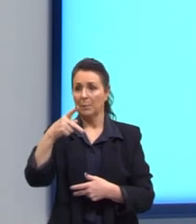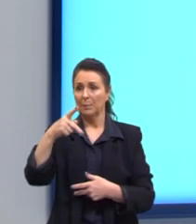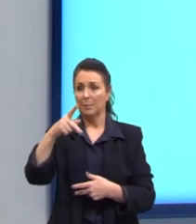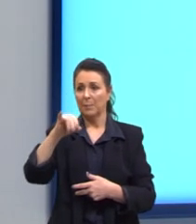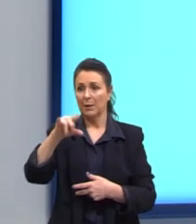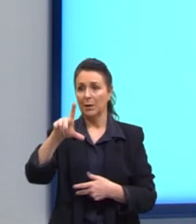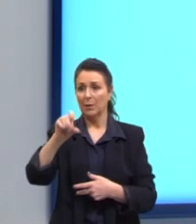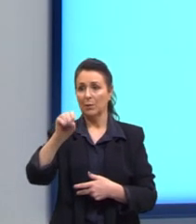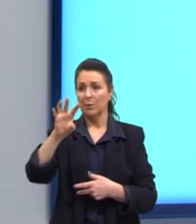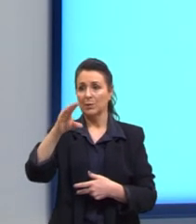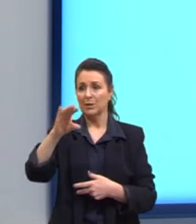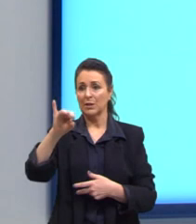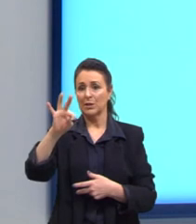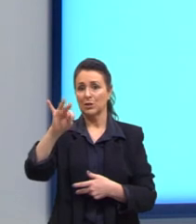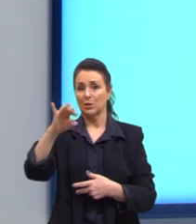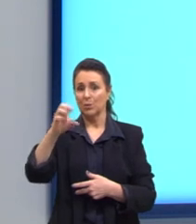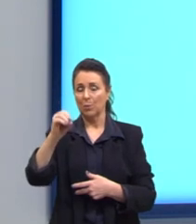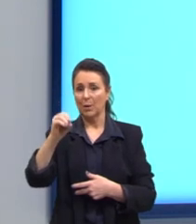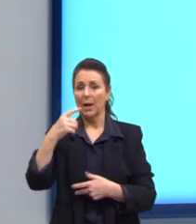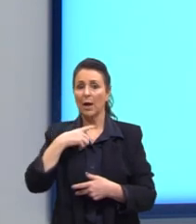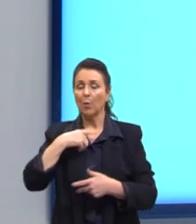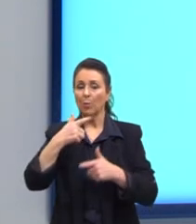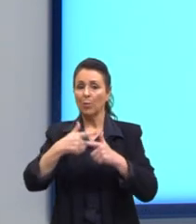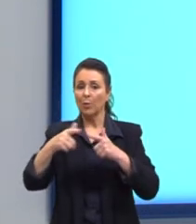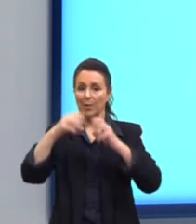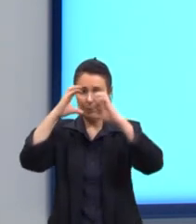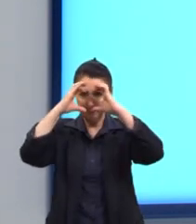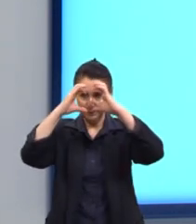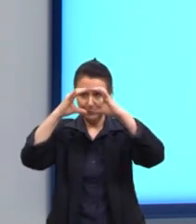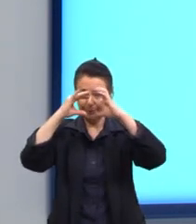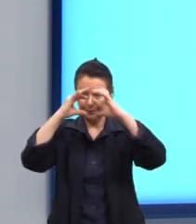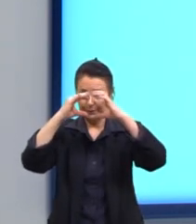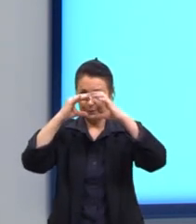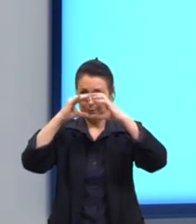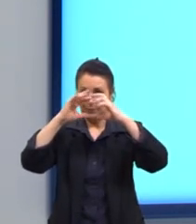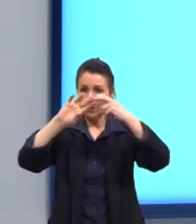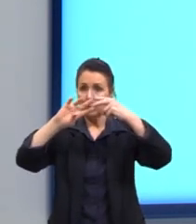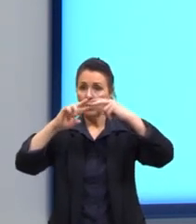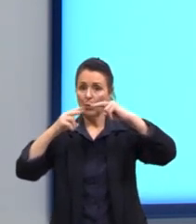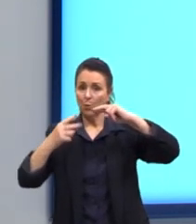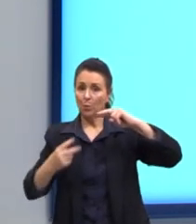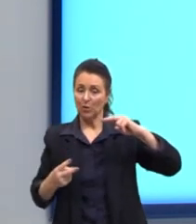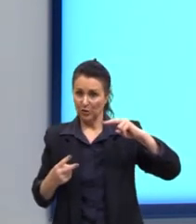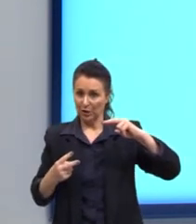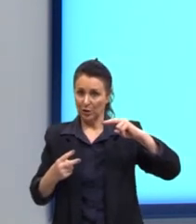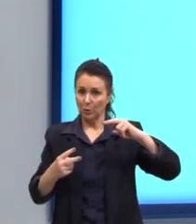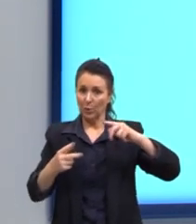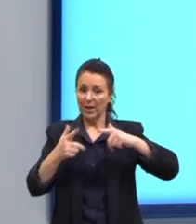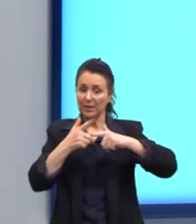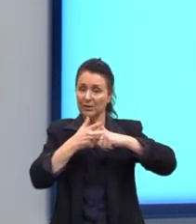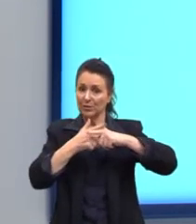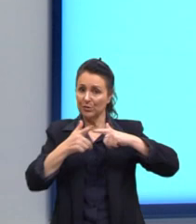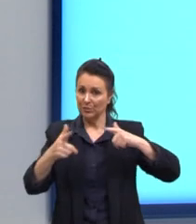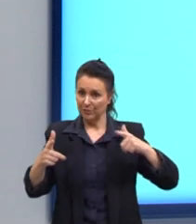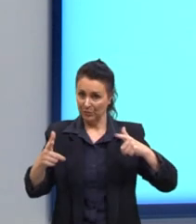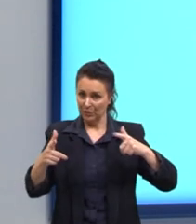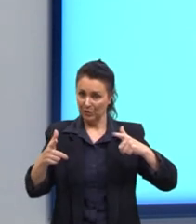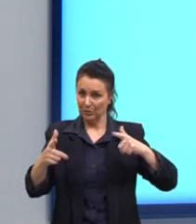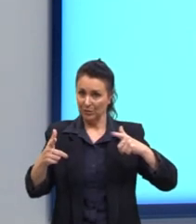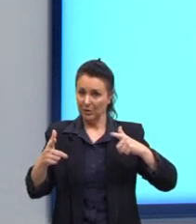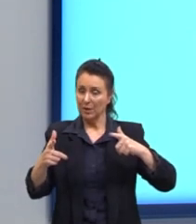tumor cerebral. O gene BRAF se quebra e parte dele se